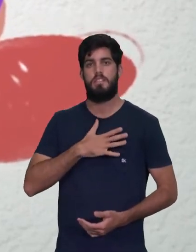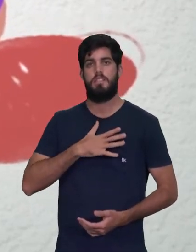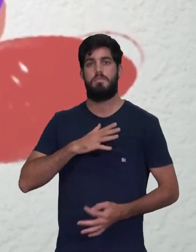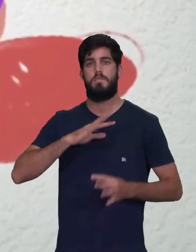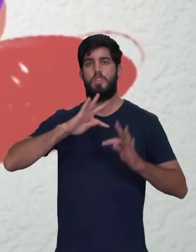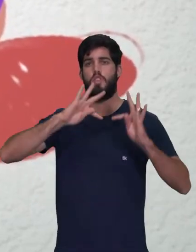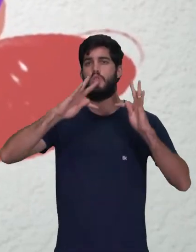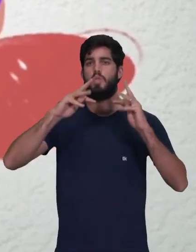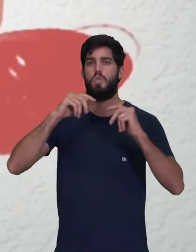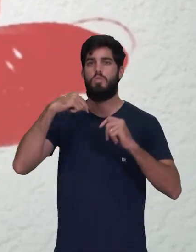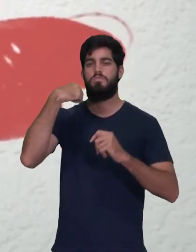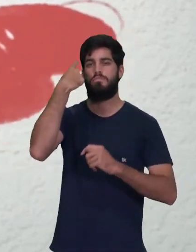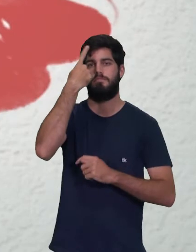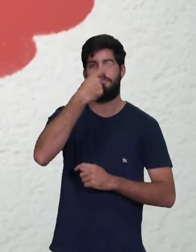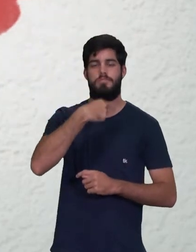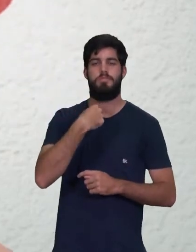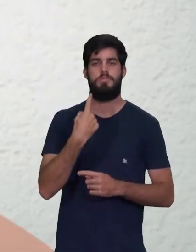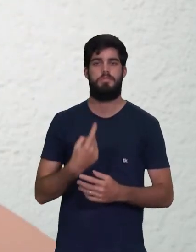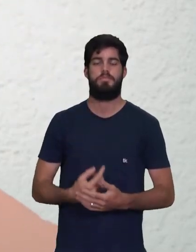completamente.